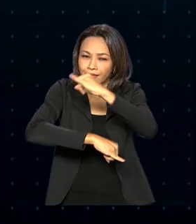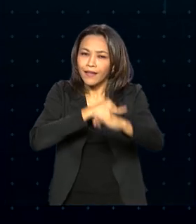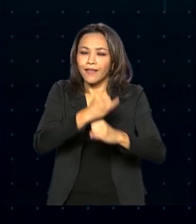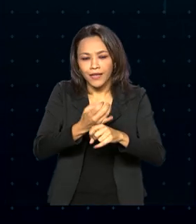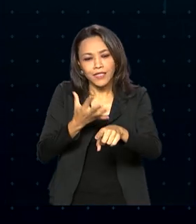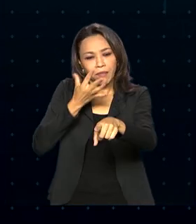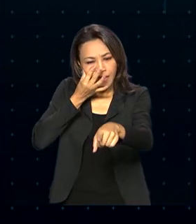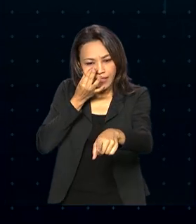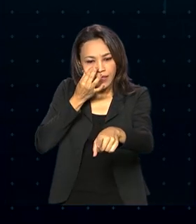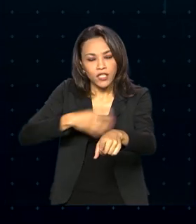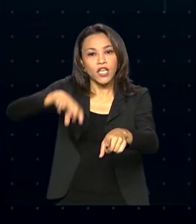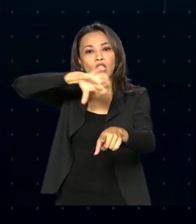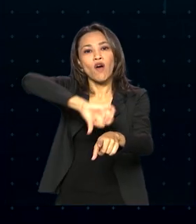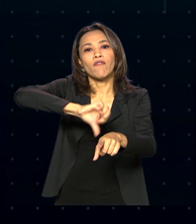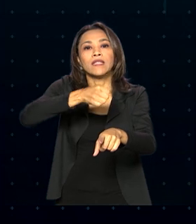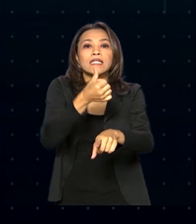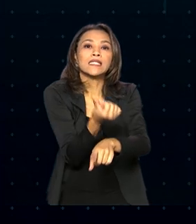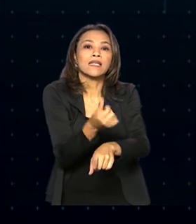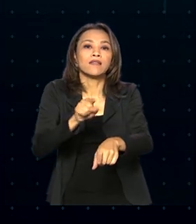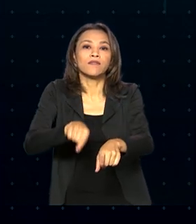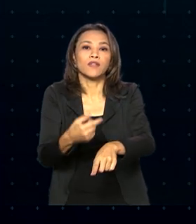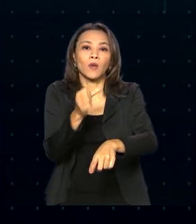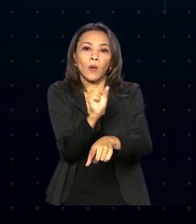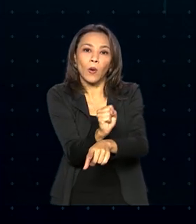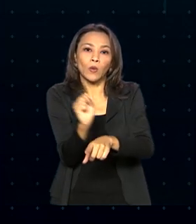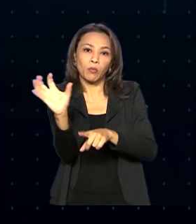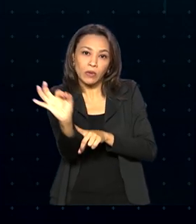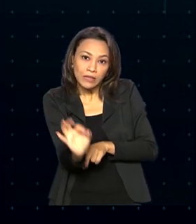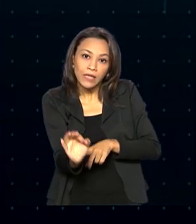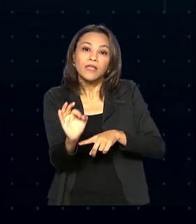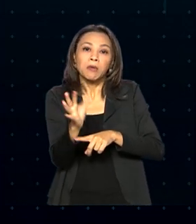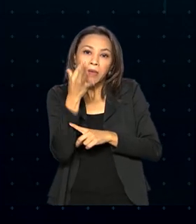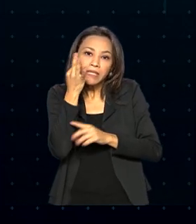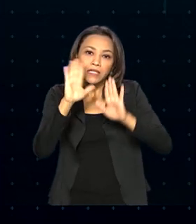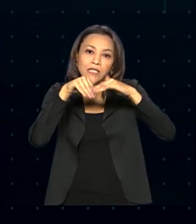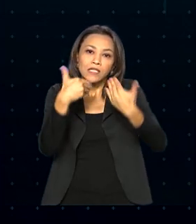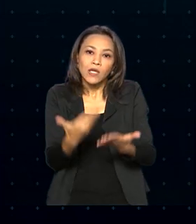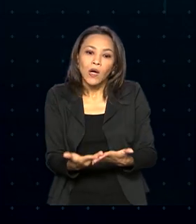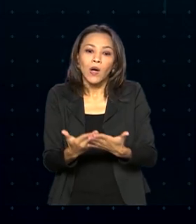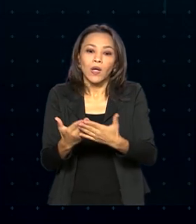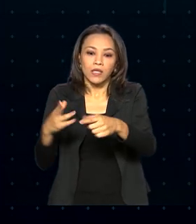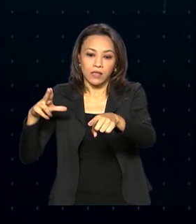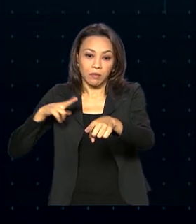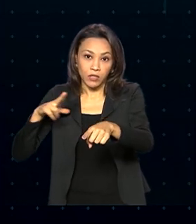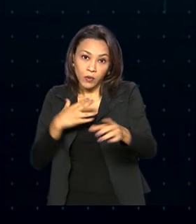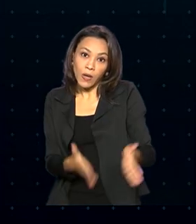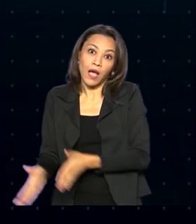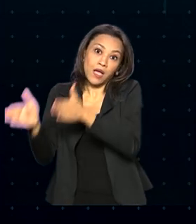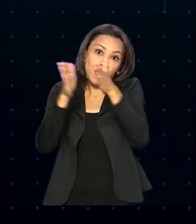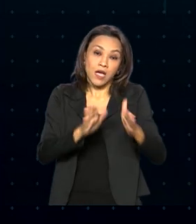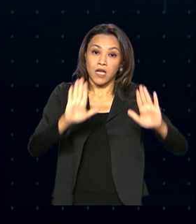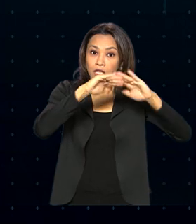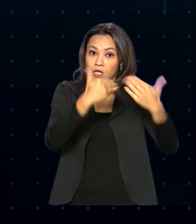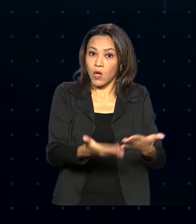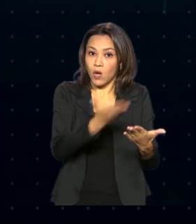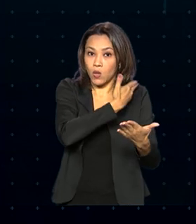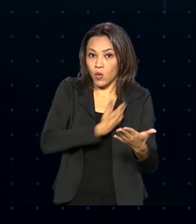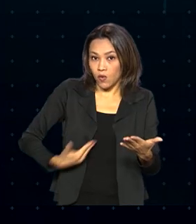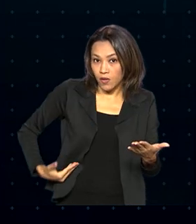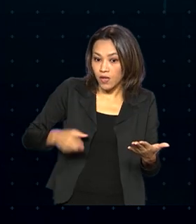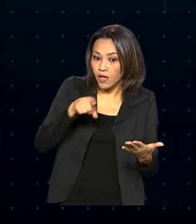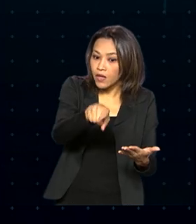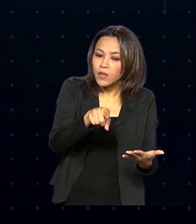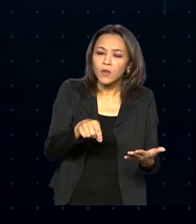em 96,8% das escolas particulares, enquanto na rede pública municipal